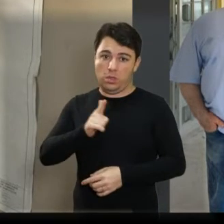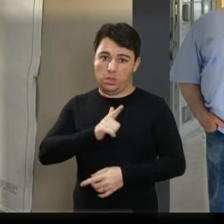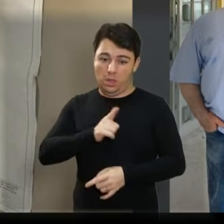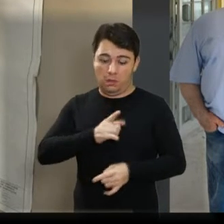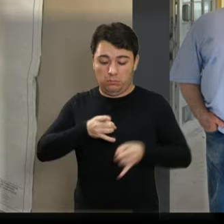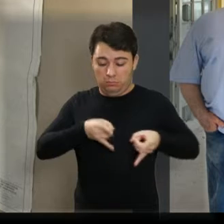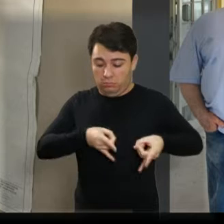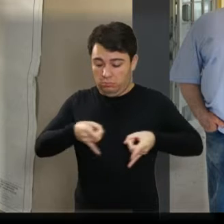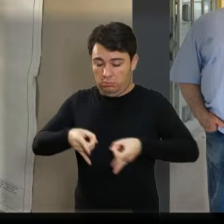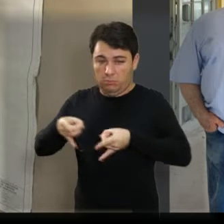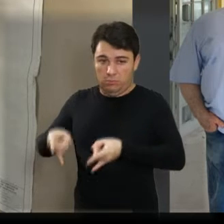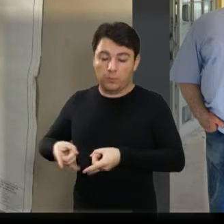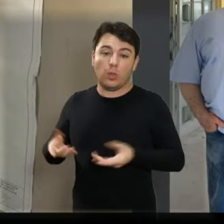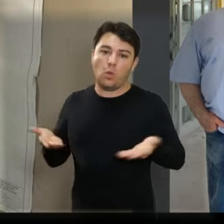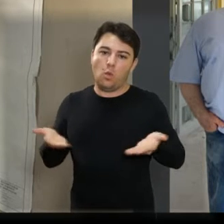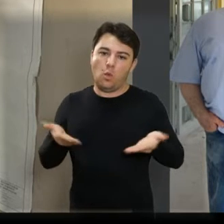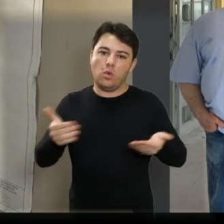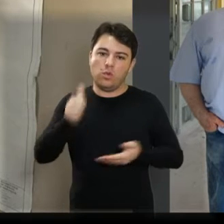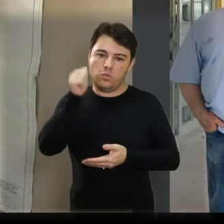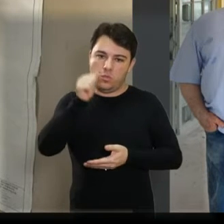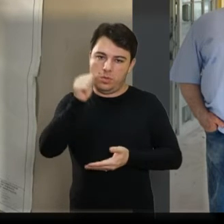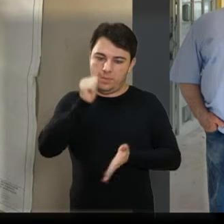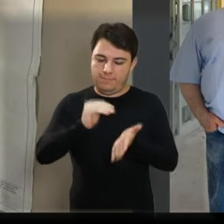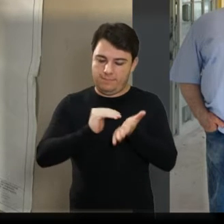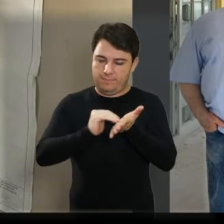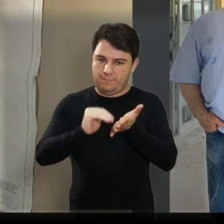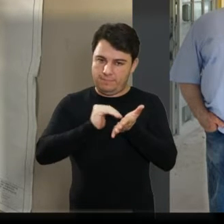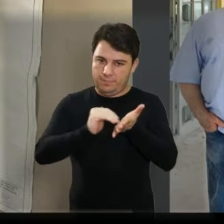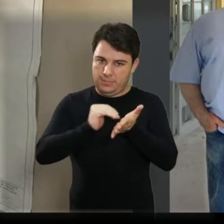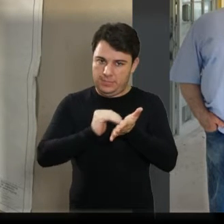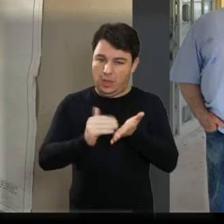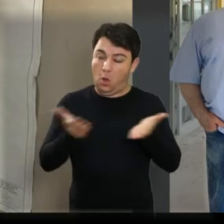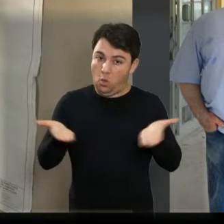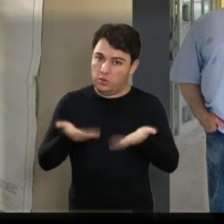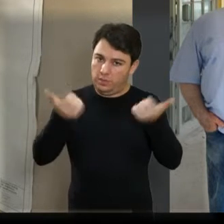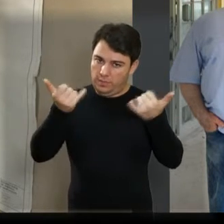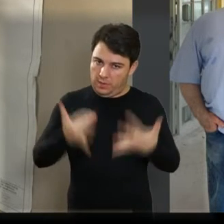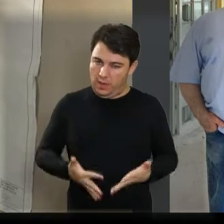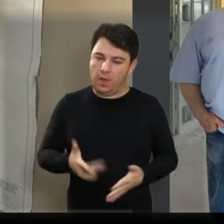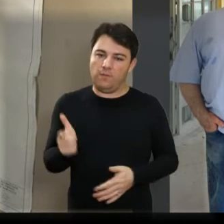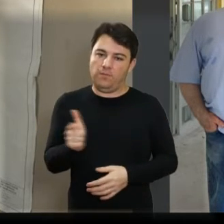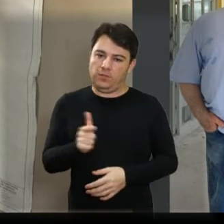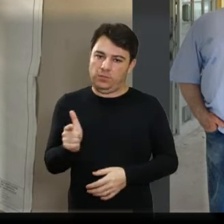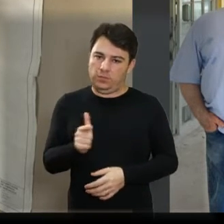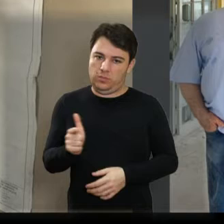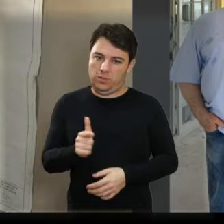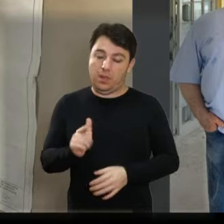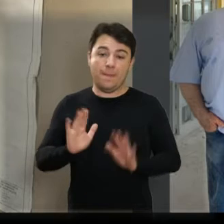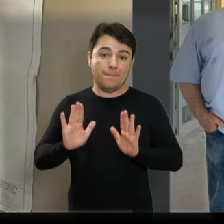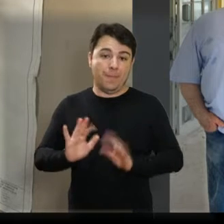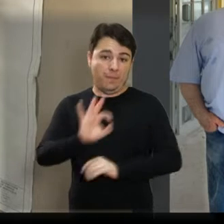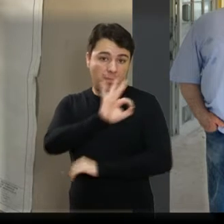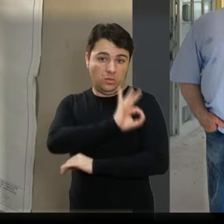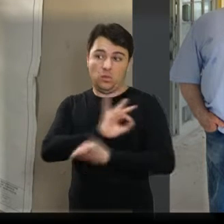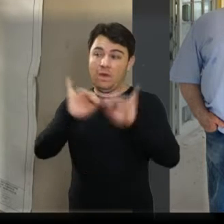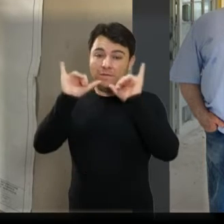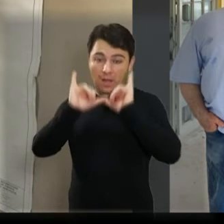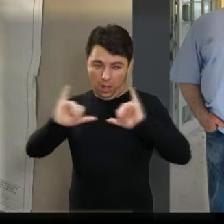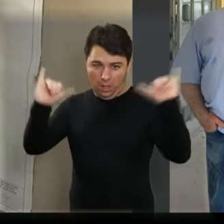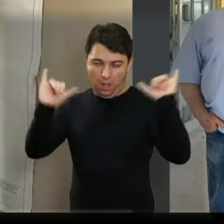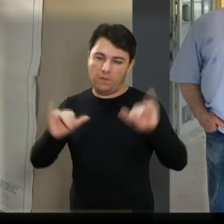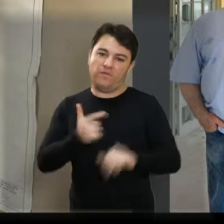A secretária Eliana Nain hoje é que disse em 22 leitos. E na mídia, a prefeitura está divulgando 20 leitos. E lá,